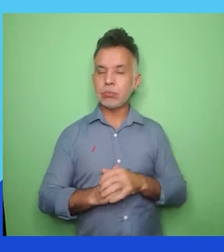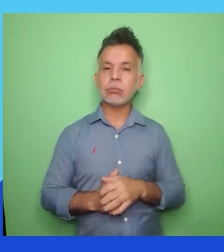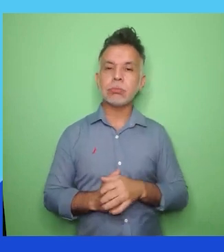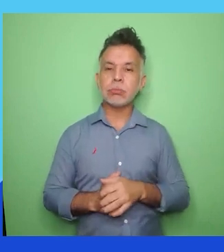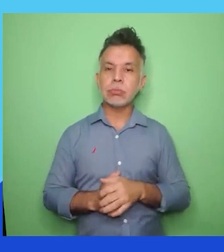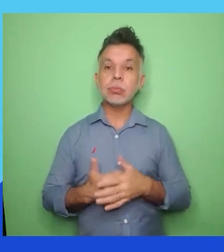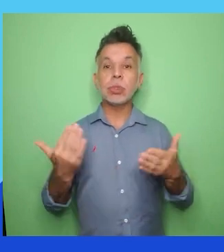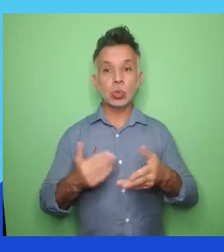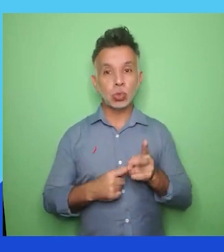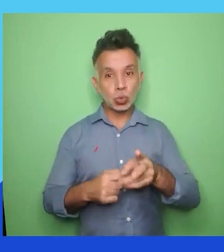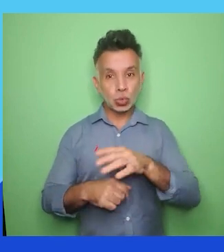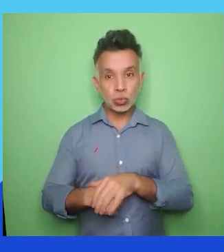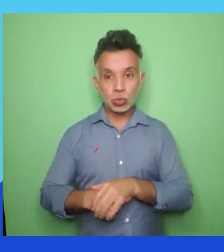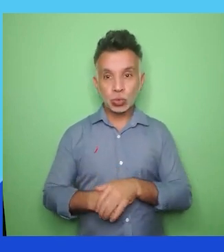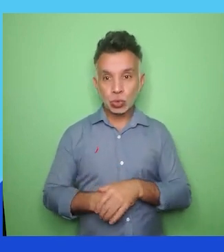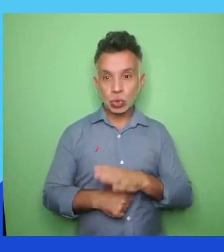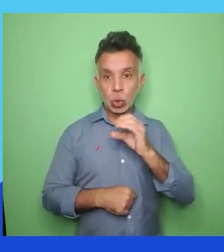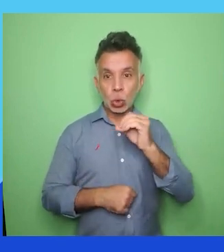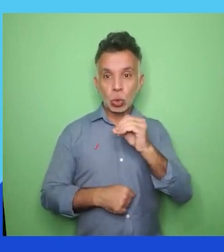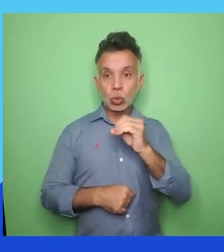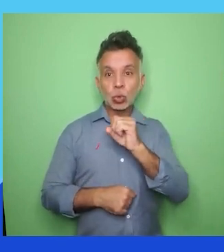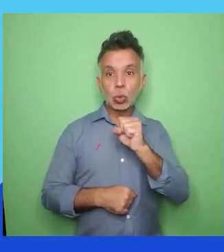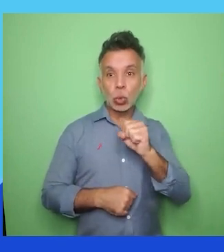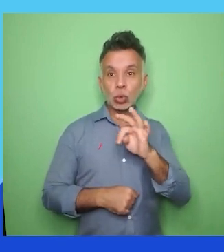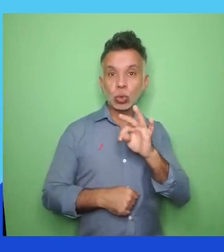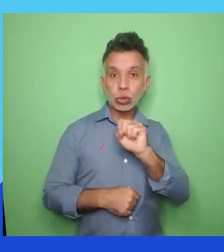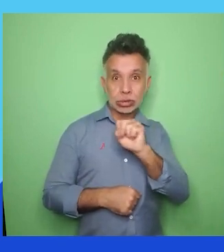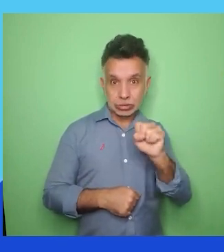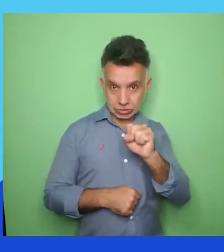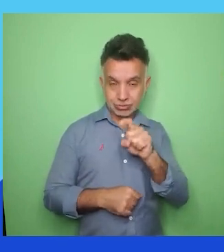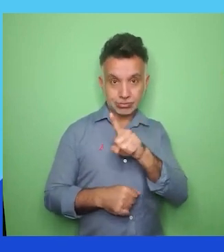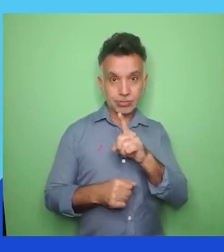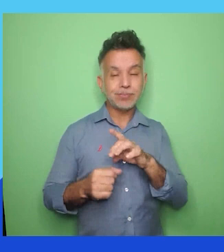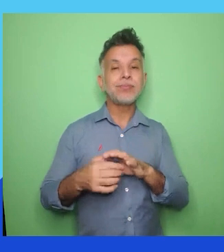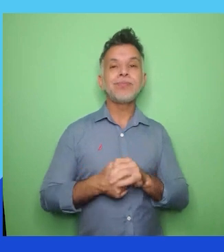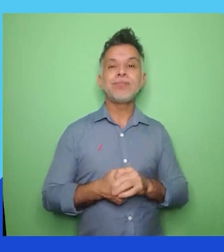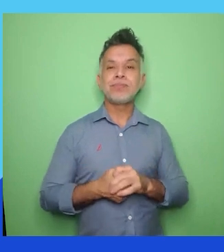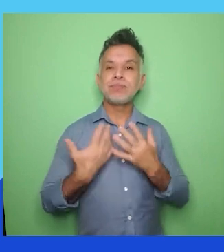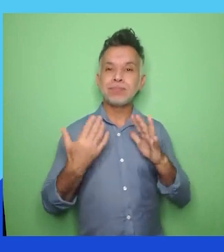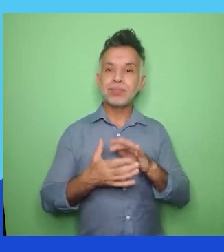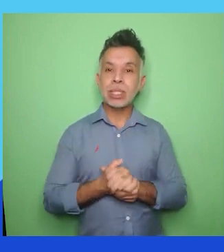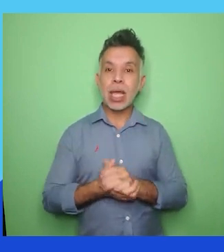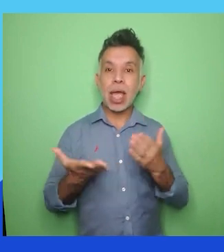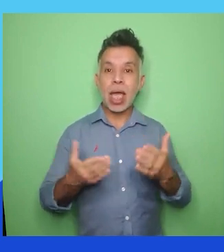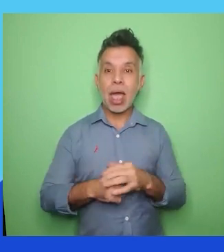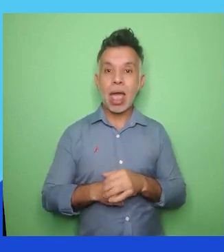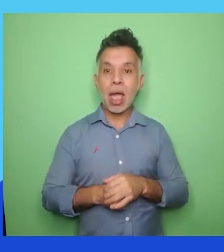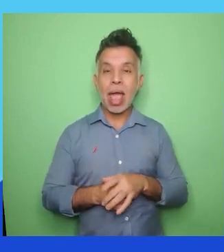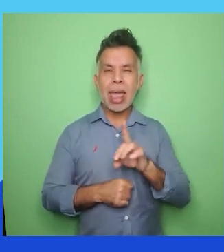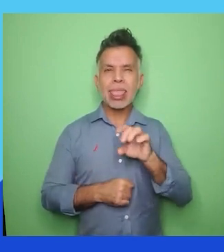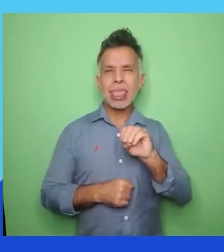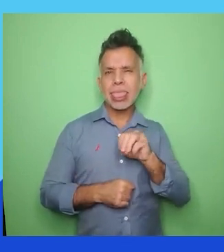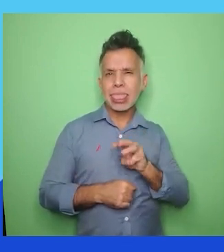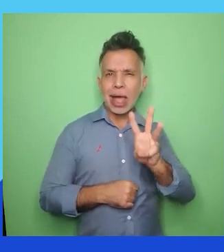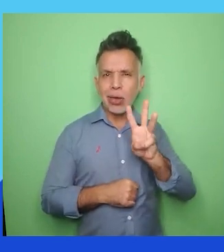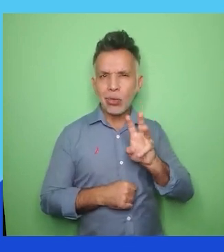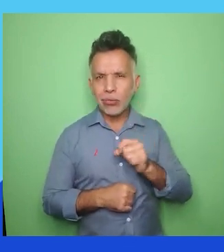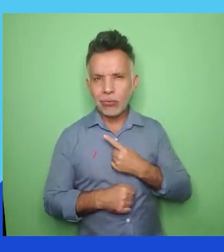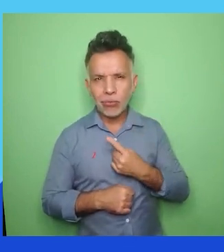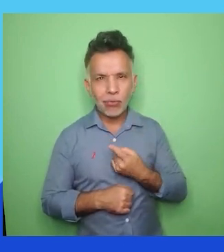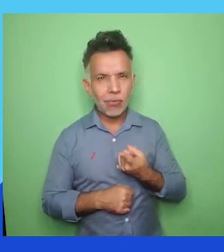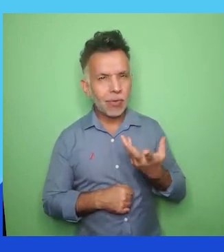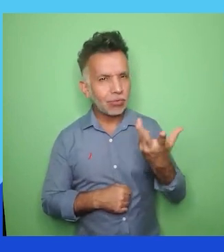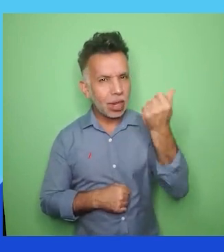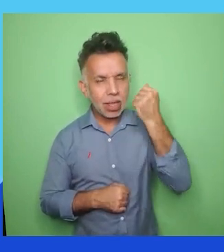Parabéns. Temos aí agora a DAO. Excelente empresa também. A Escola Baiana de Medicina e